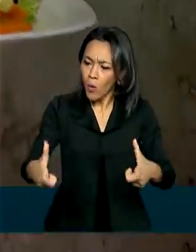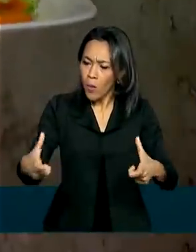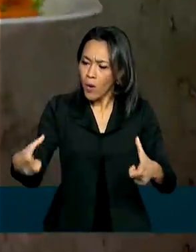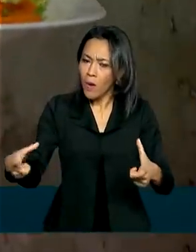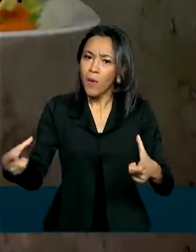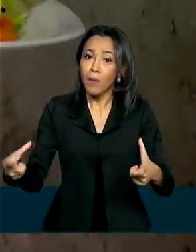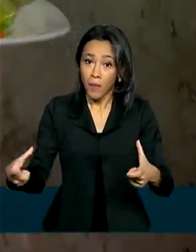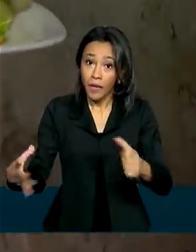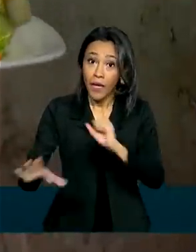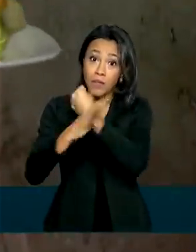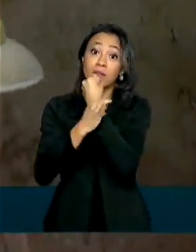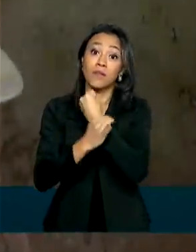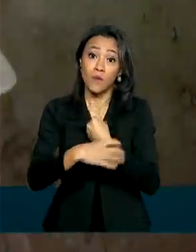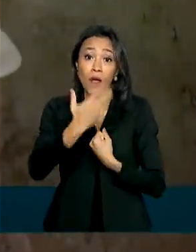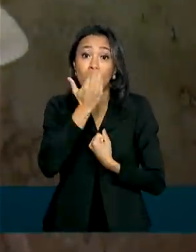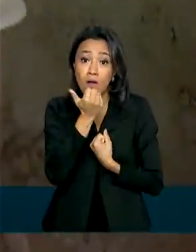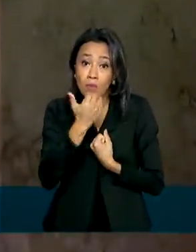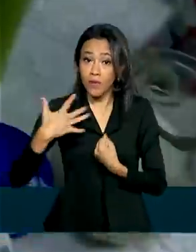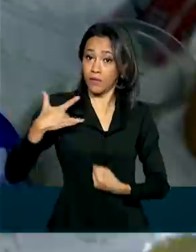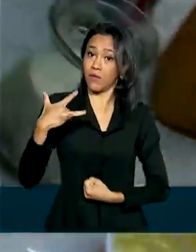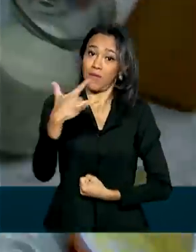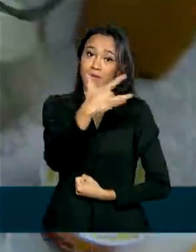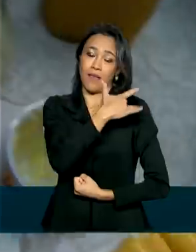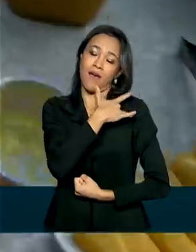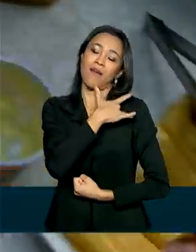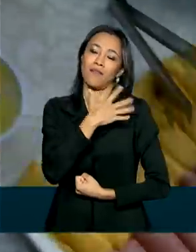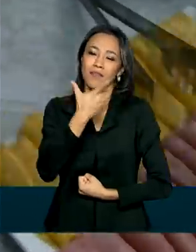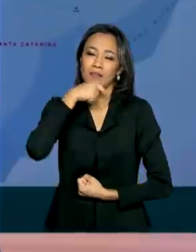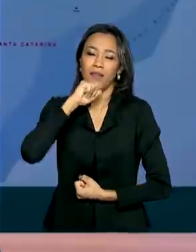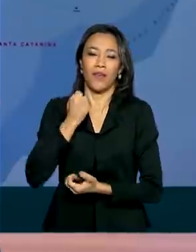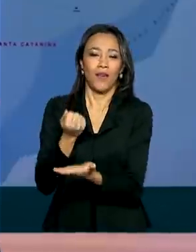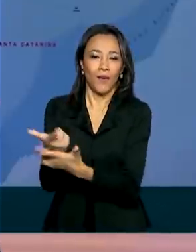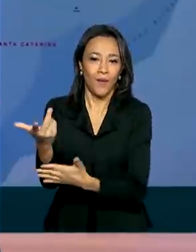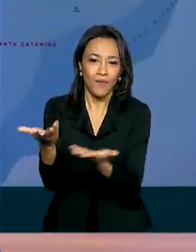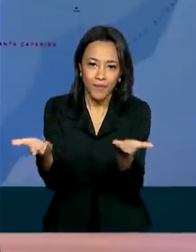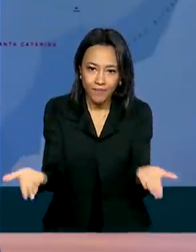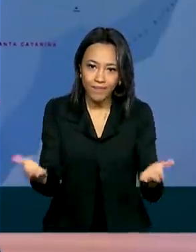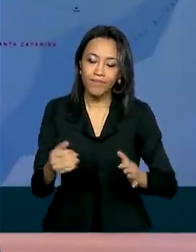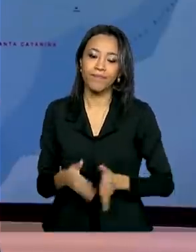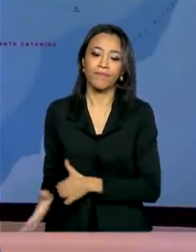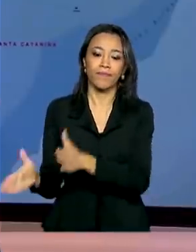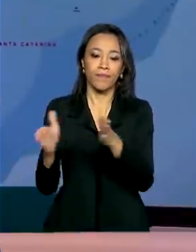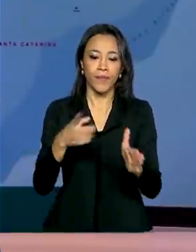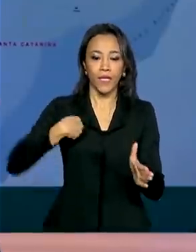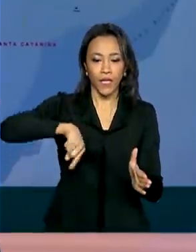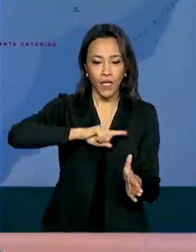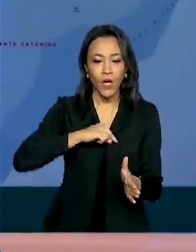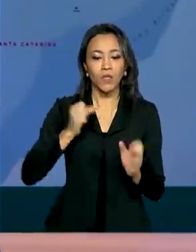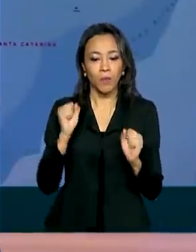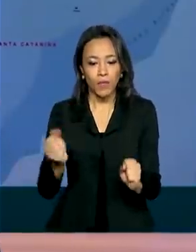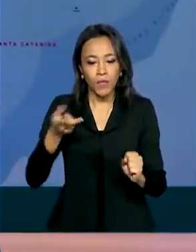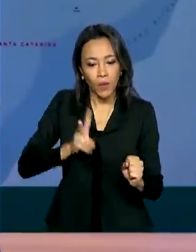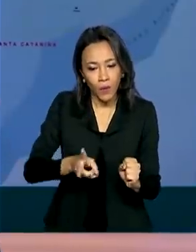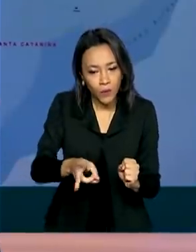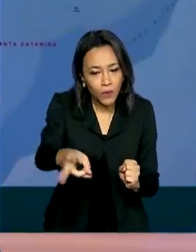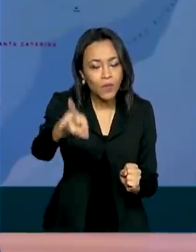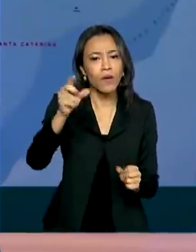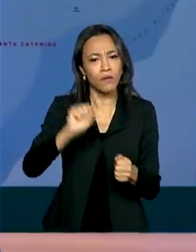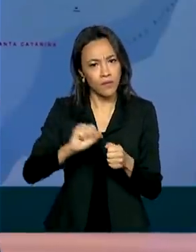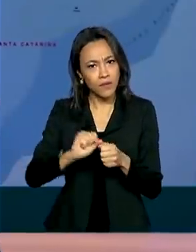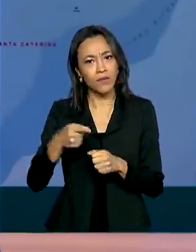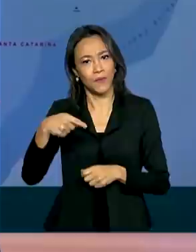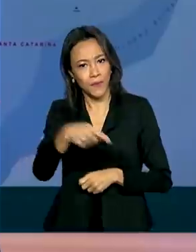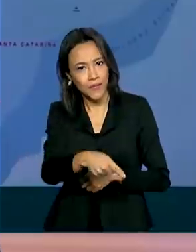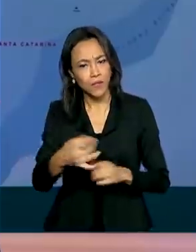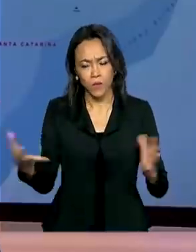garantir alimentos mais saudáveis na mesa do consumidor. Que a gente possa continuar cada vez mais fazendo isso